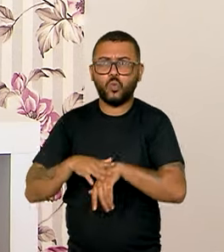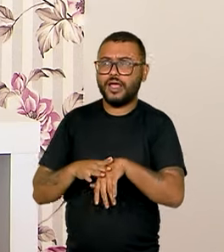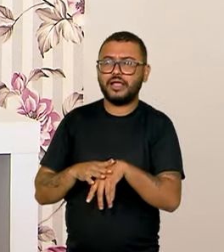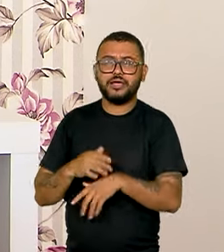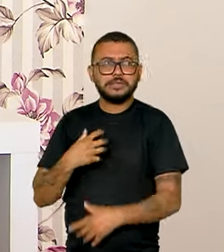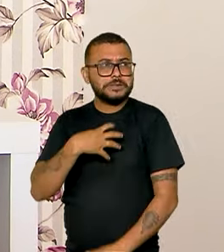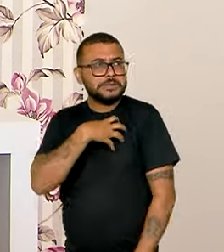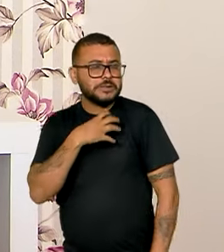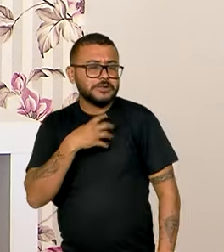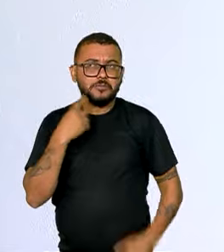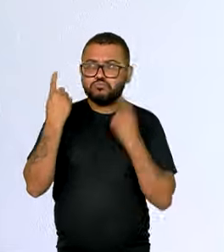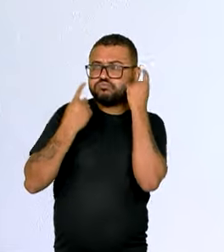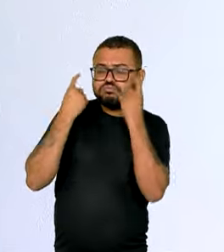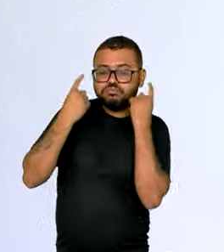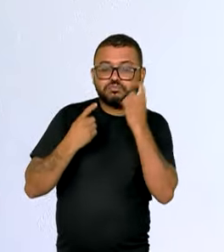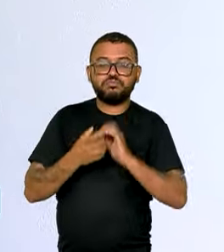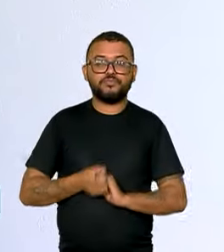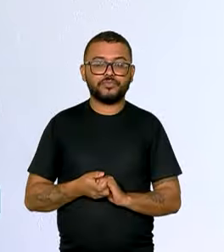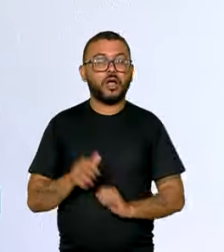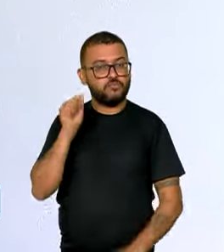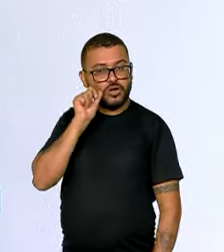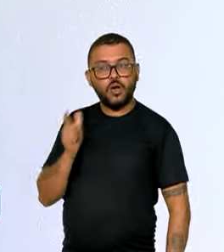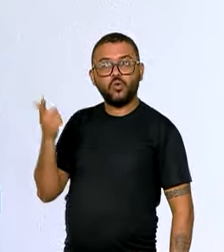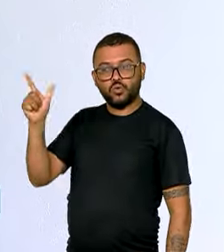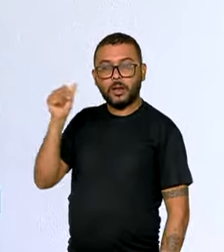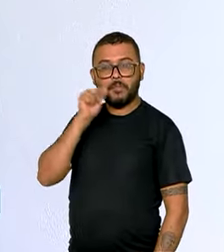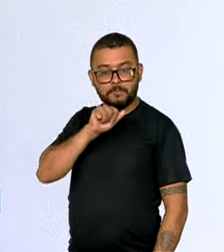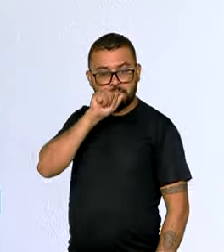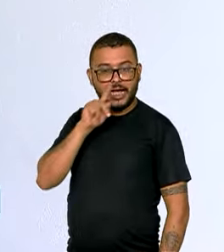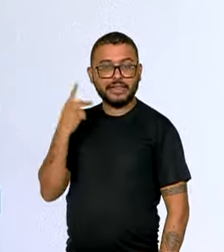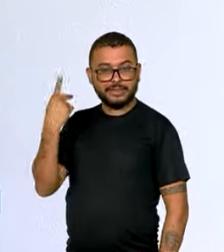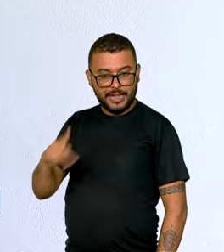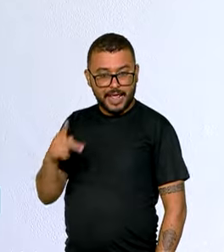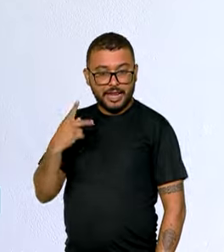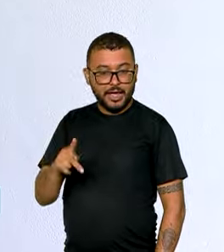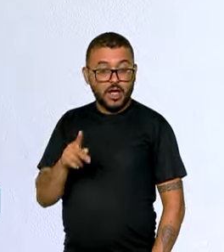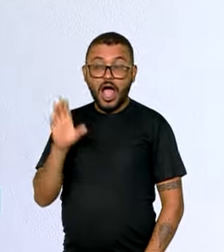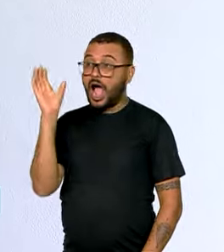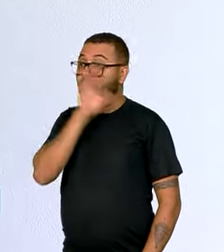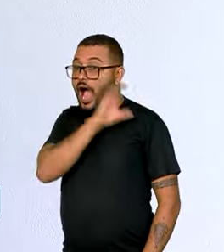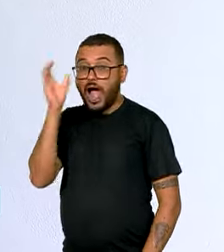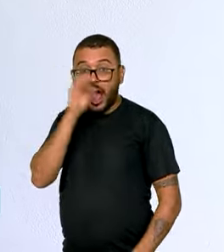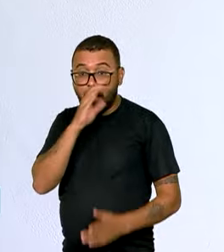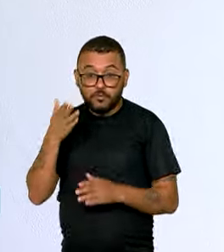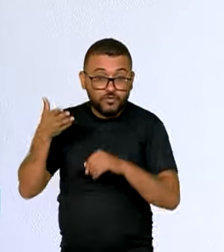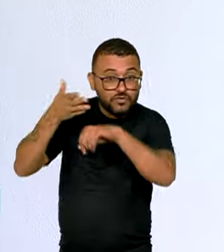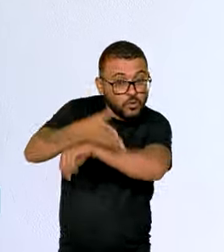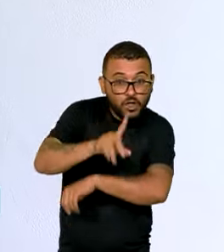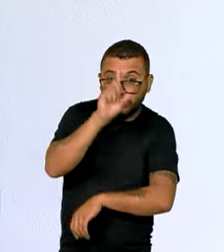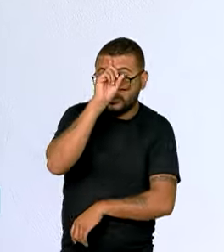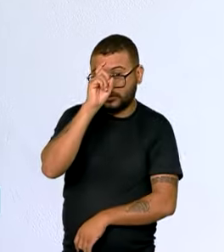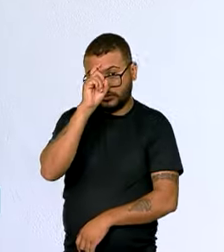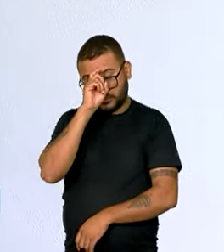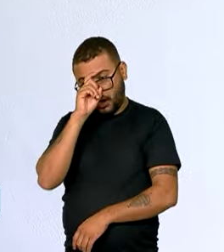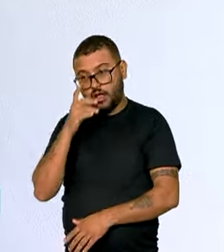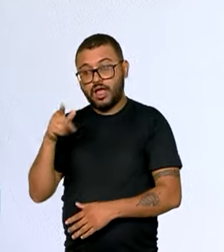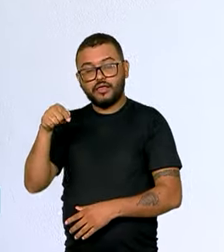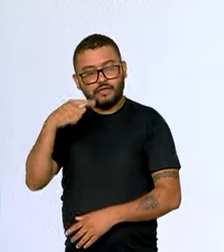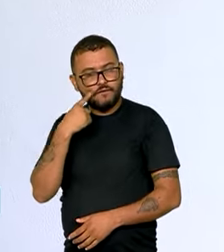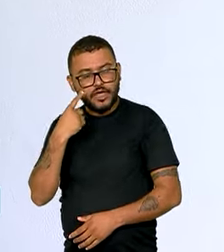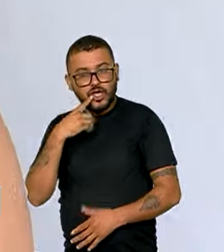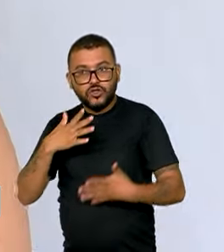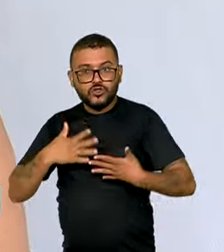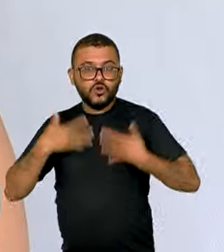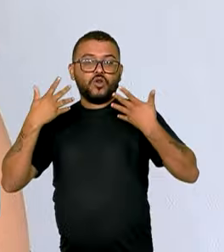Então aí eu fiquei bem preocupada. Sheila, a mãe da Melissa, precisou correr com a filha para o hospital. Passado